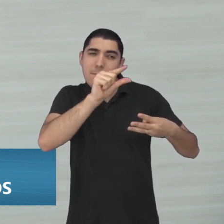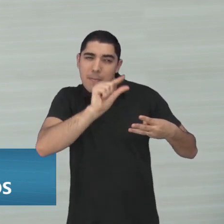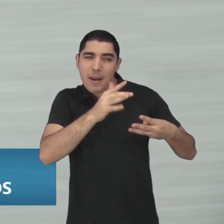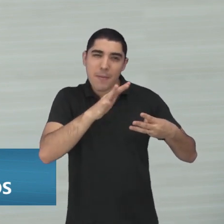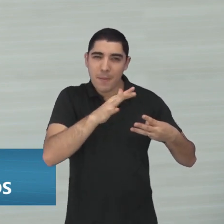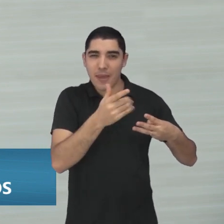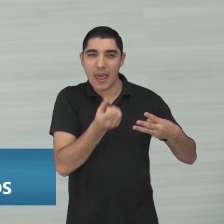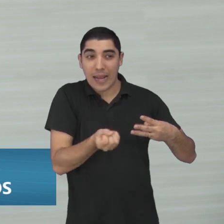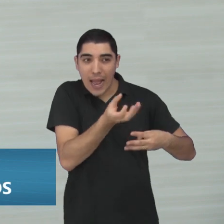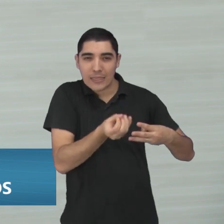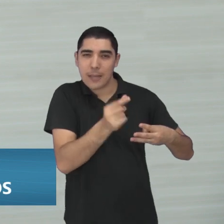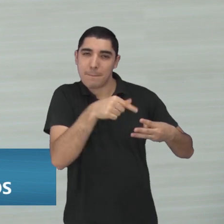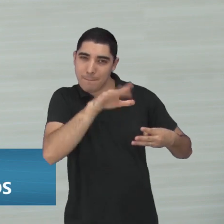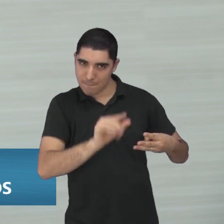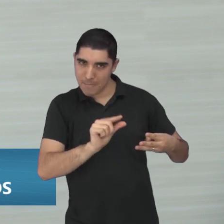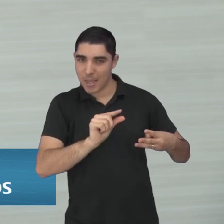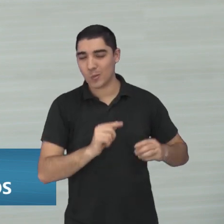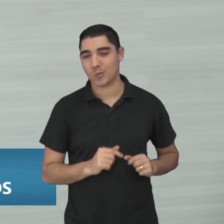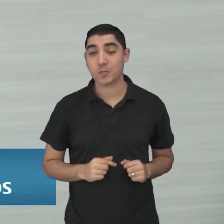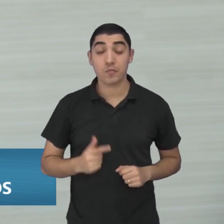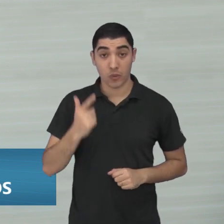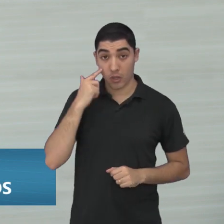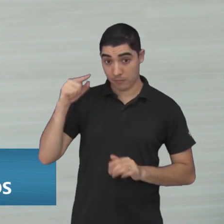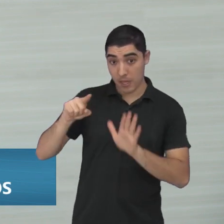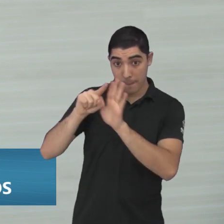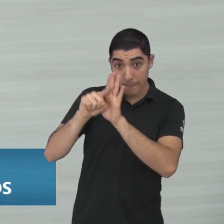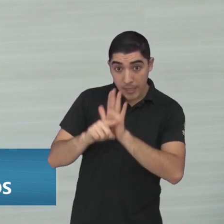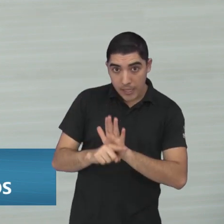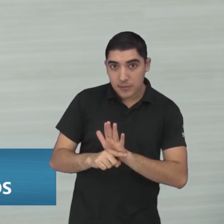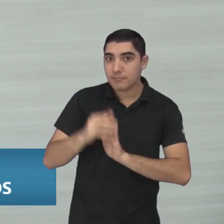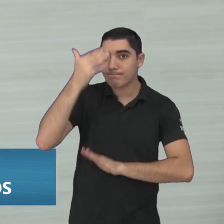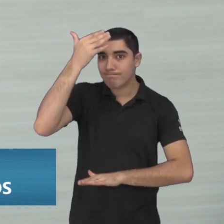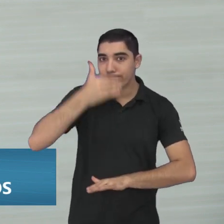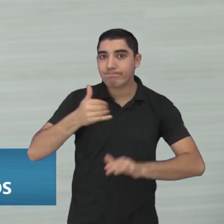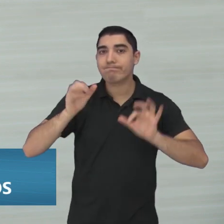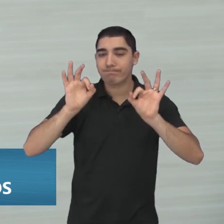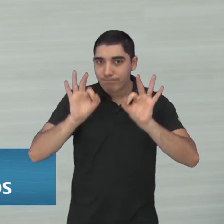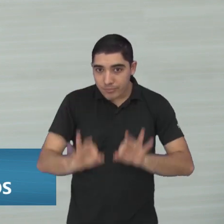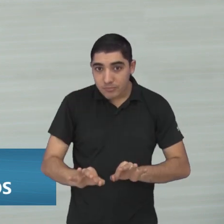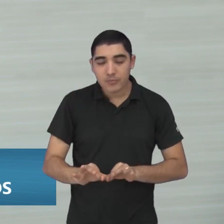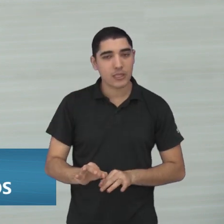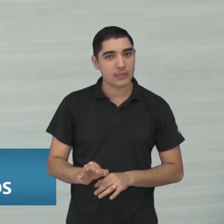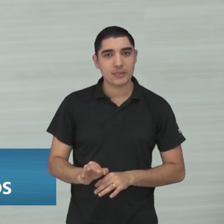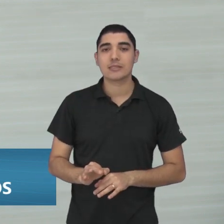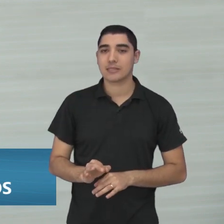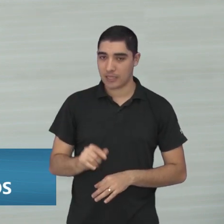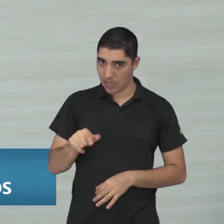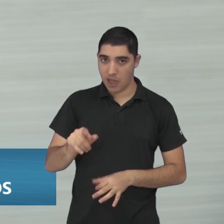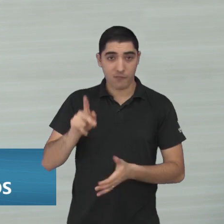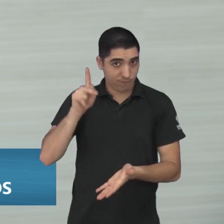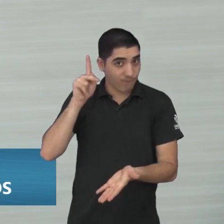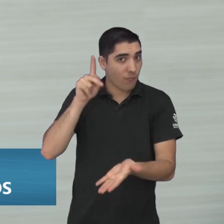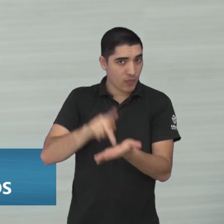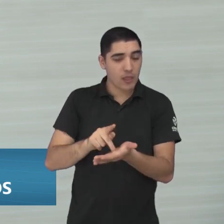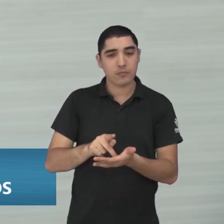pouquinho mais. Dani, e as pesquisas comprovam isso, tá? Não tem como, isso é real, tá? A partir de um